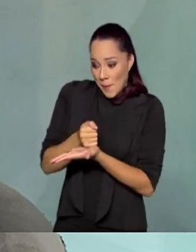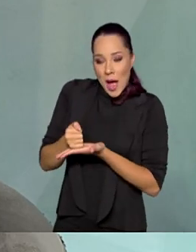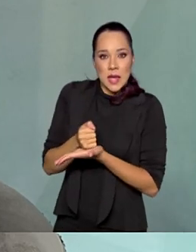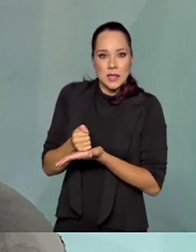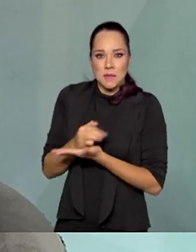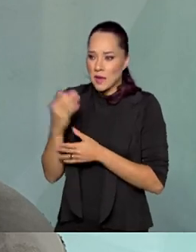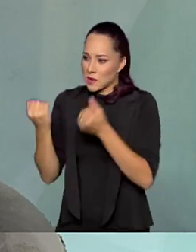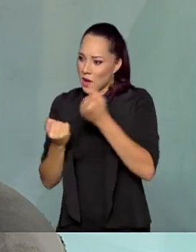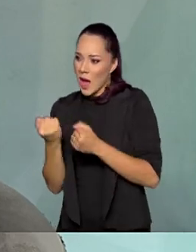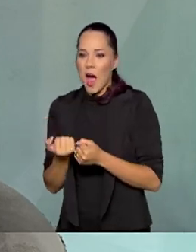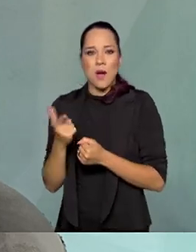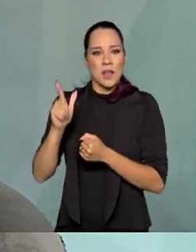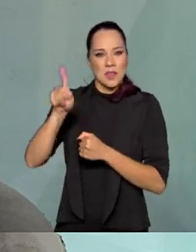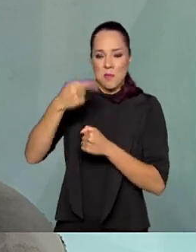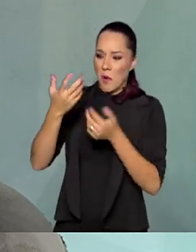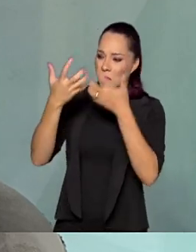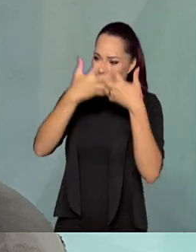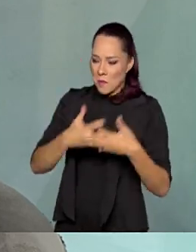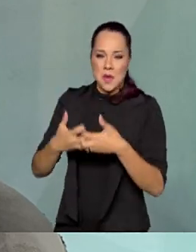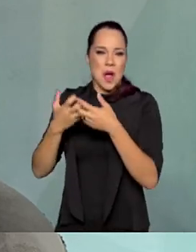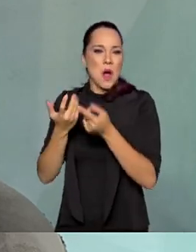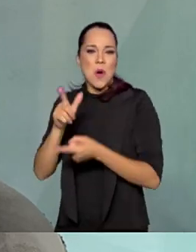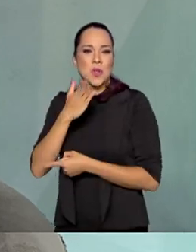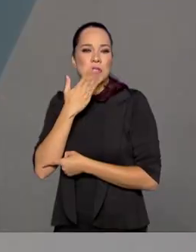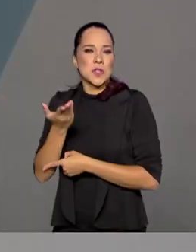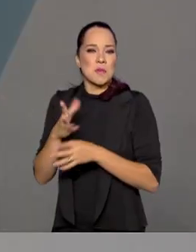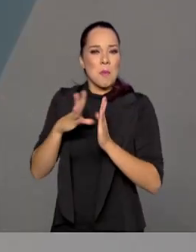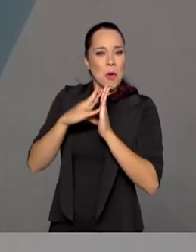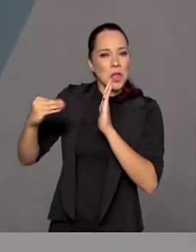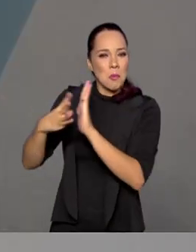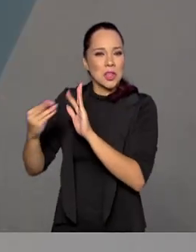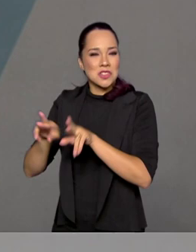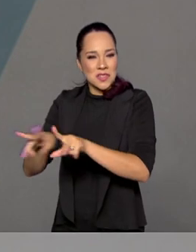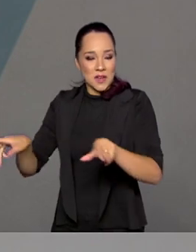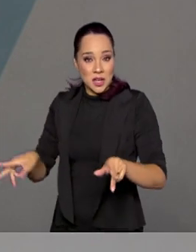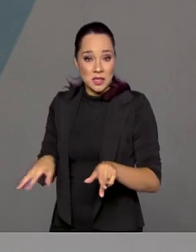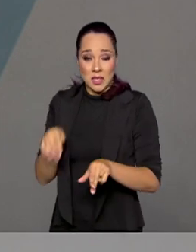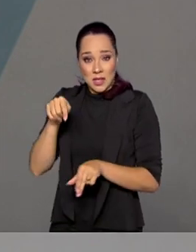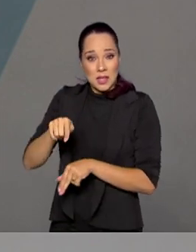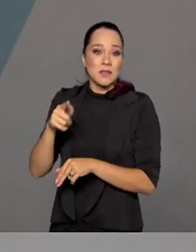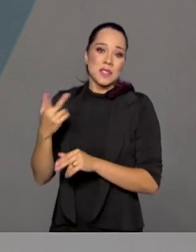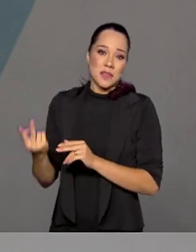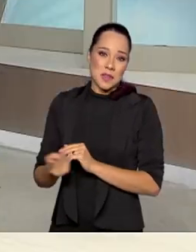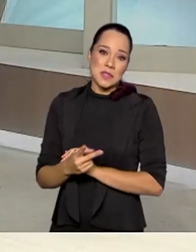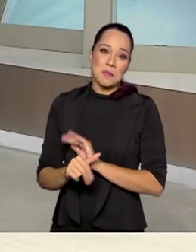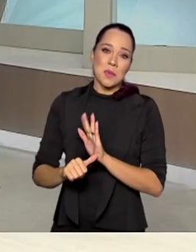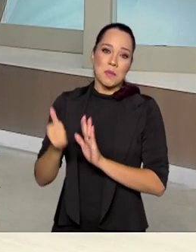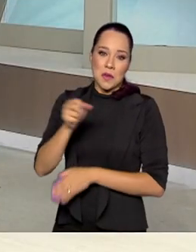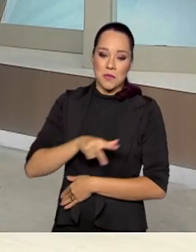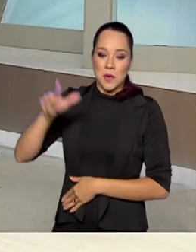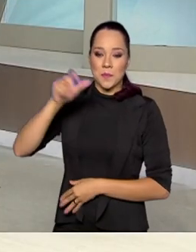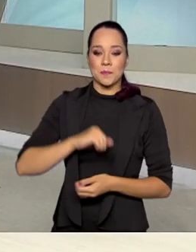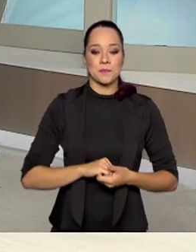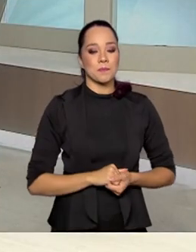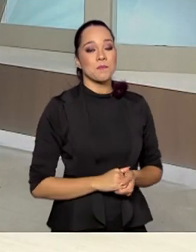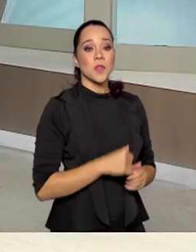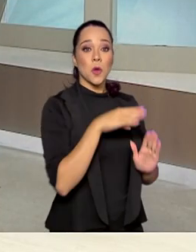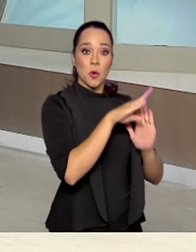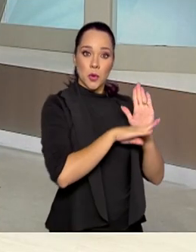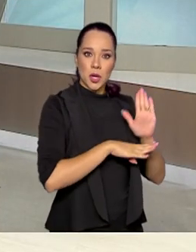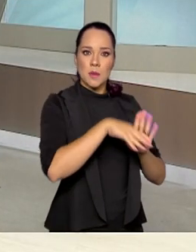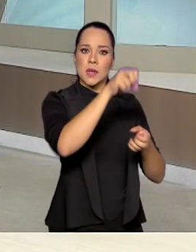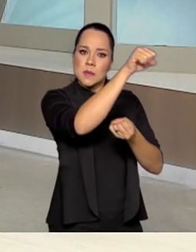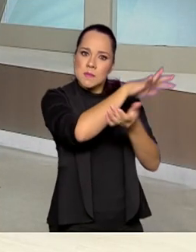sai um carro, sai uma caminhonete, sai um furgão. Então, essa plataforma vai ser validada nesse primeiro voo. O Programa Espacial